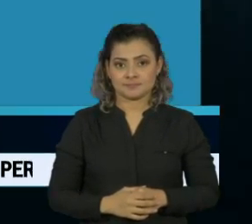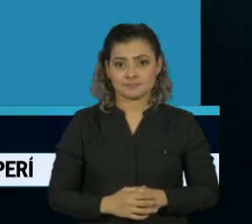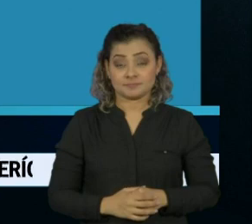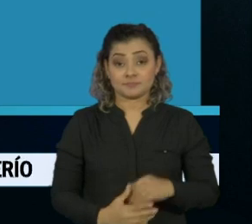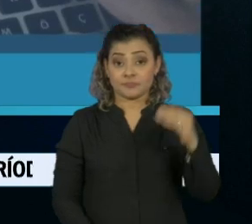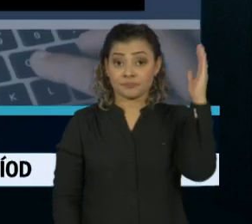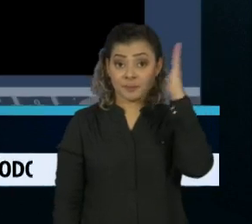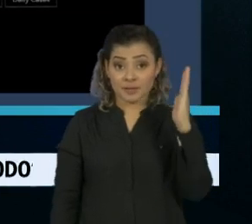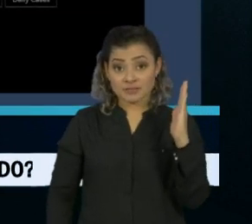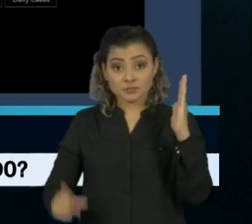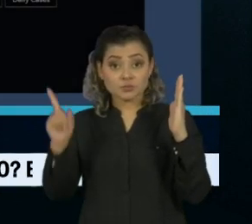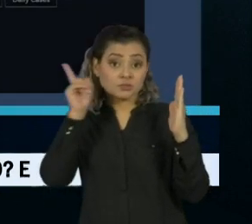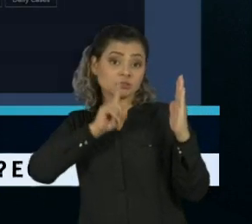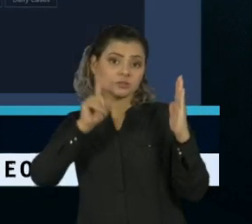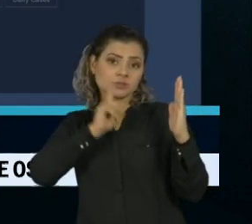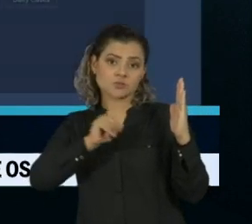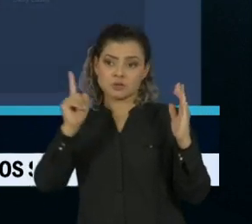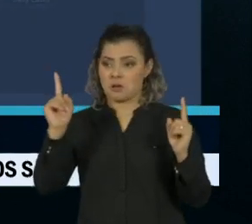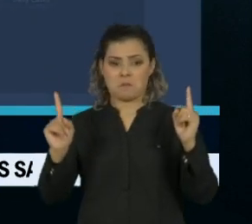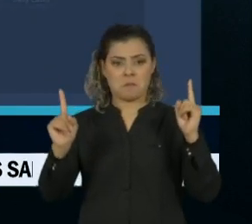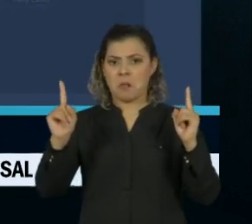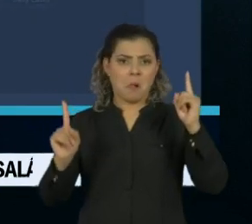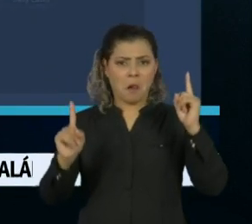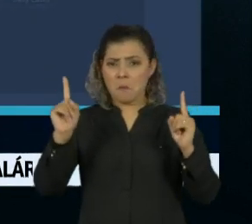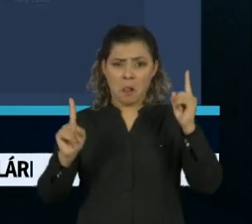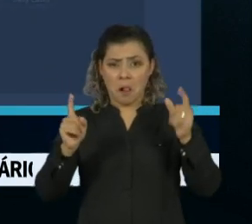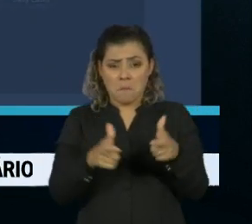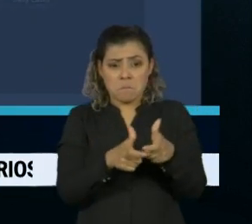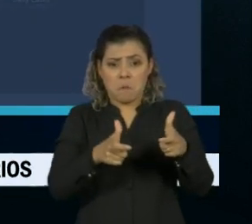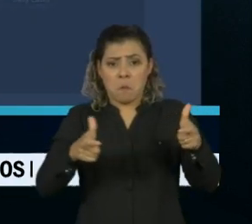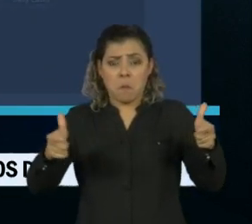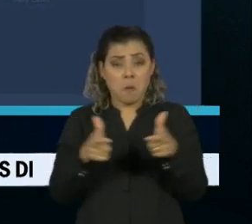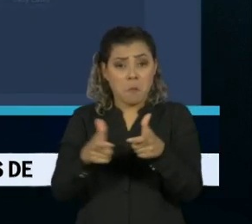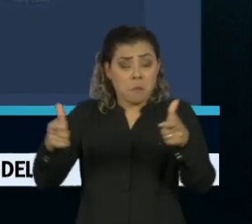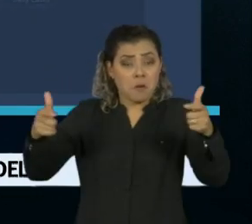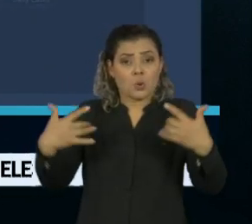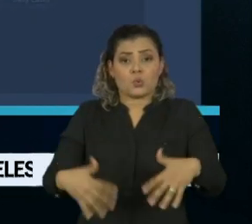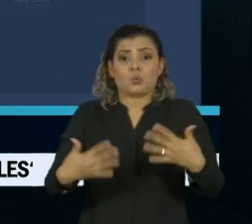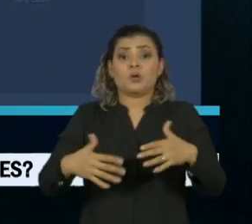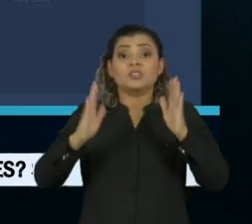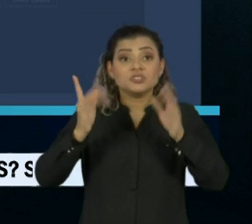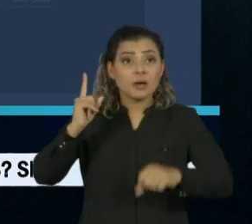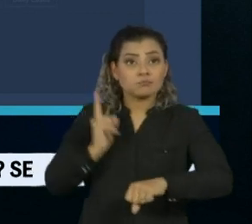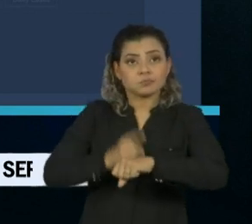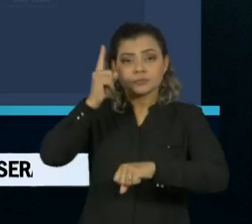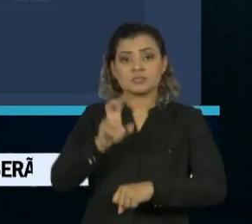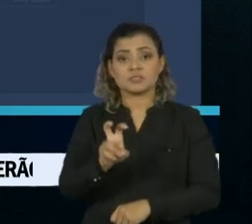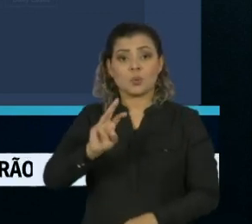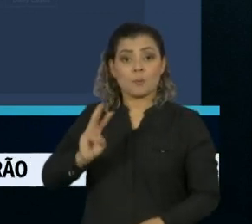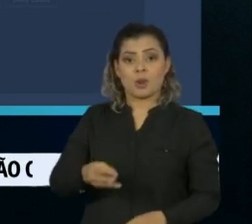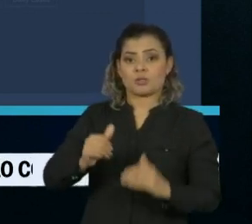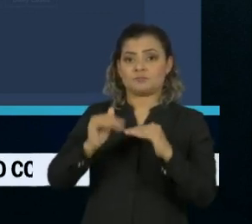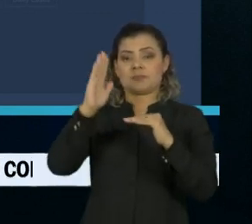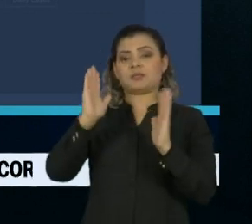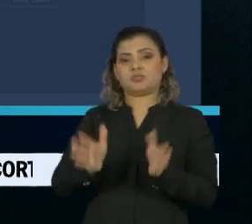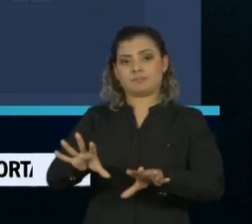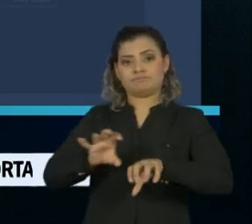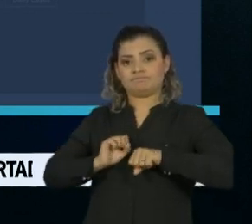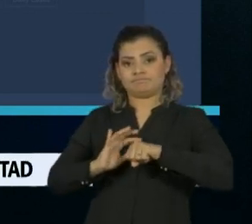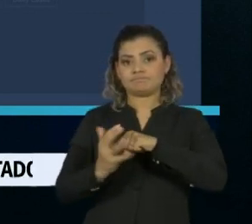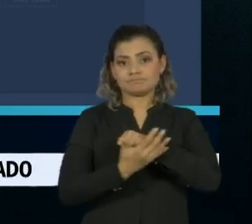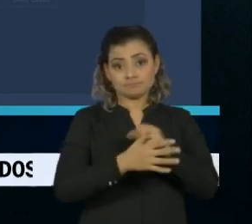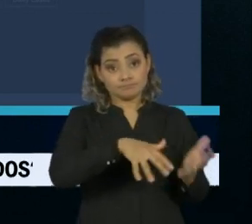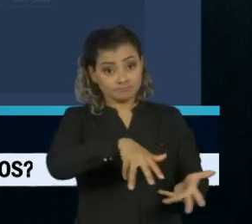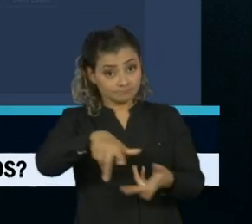Brasil e Estados Unidos estão entre os países mais afetados pela pandemia, que superou a marca dos 5 milhões de casos confirmados pelo